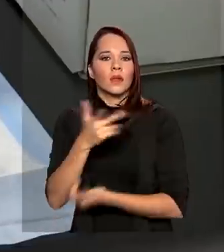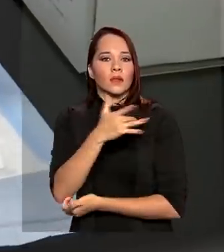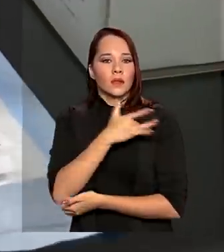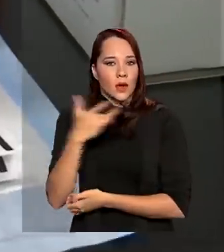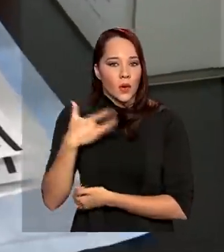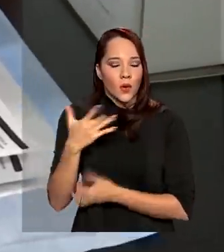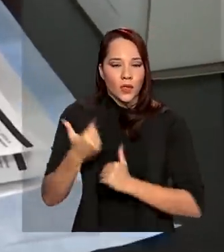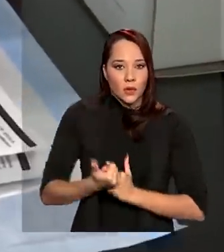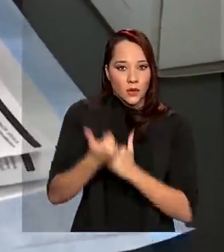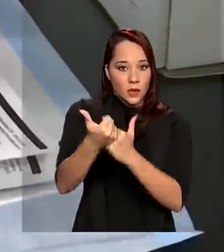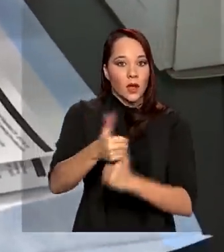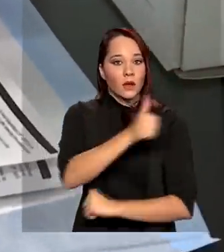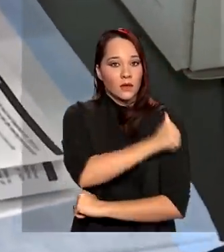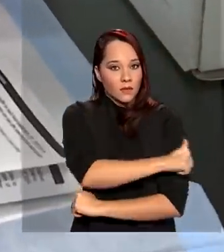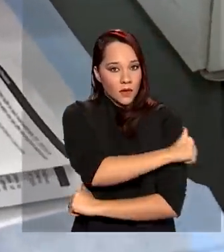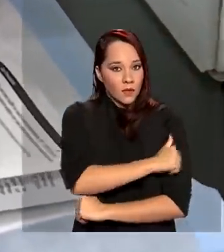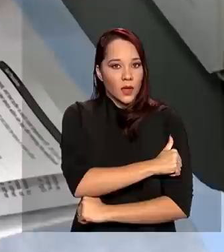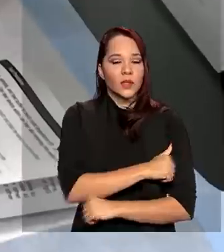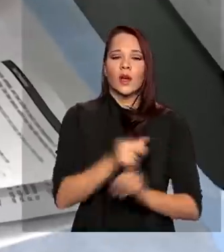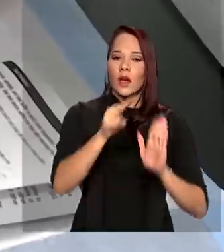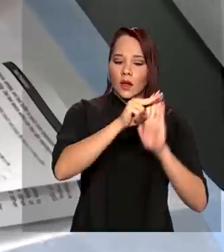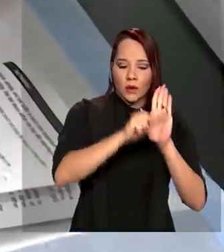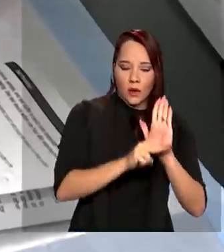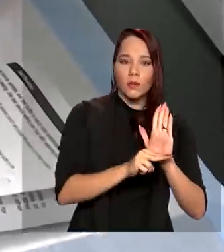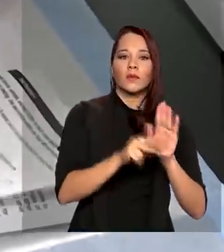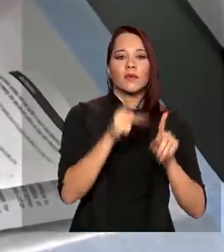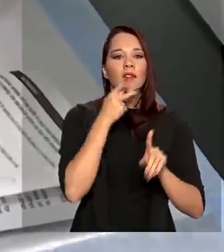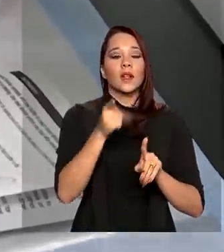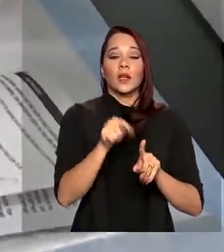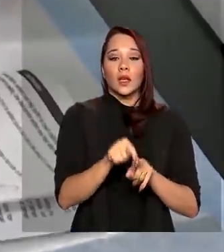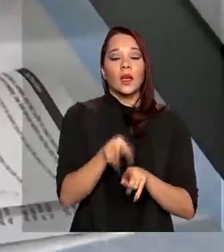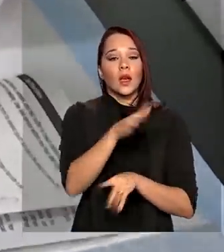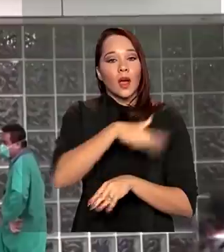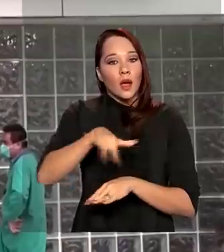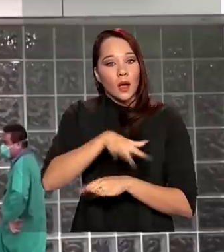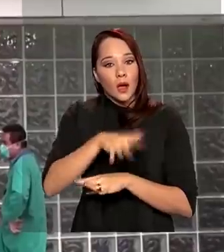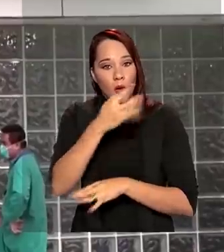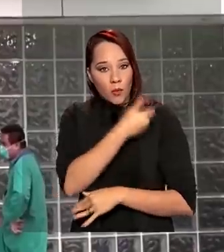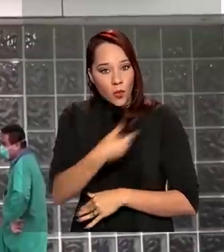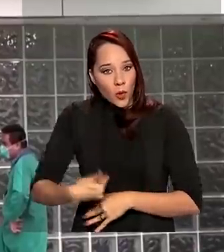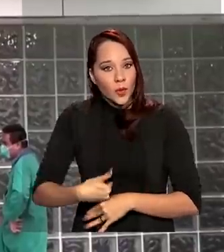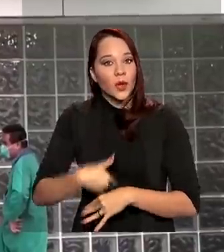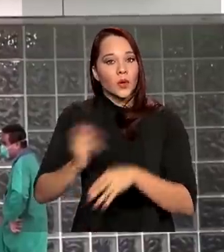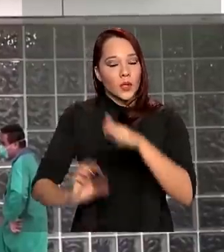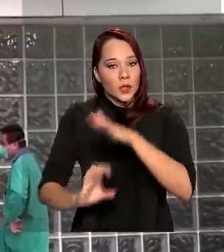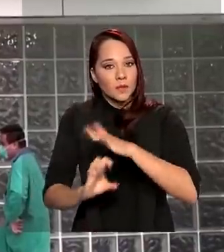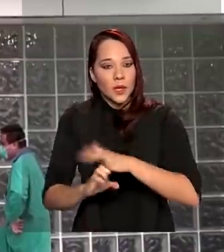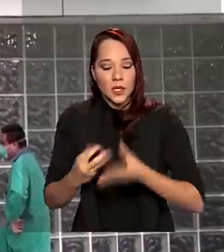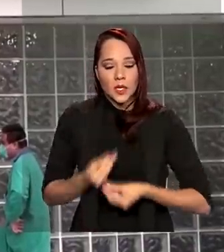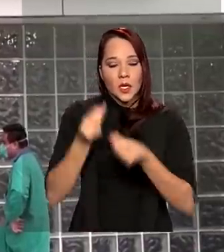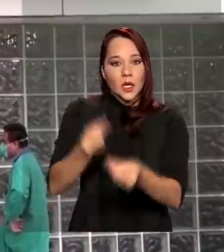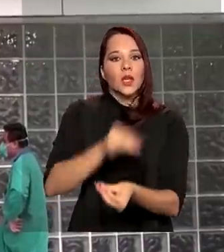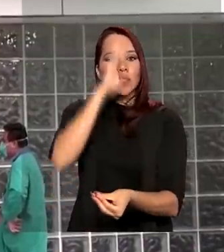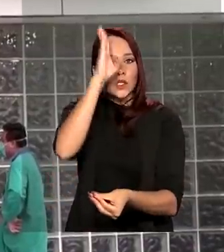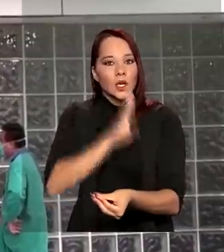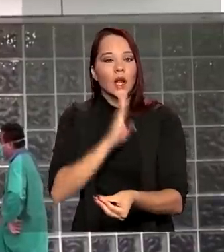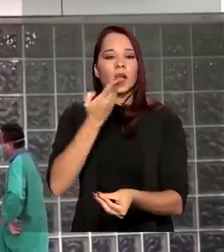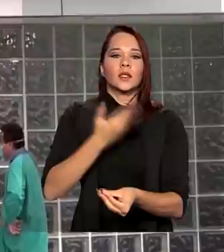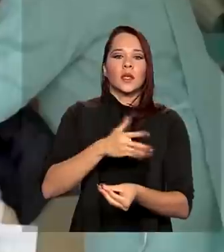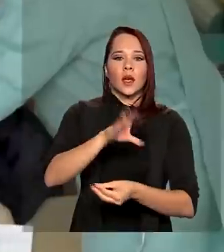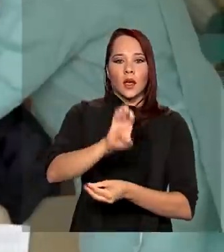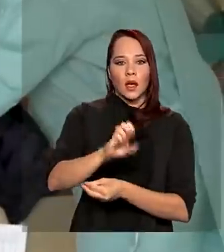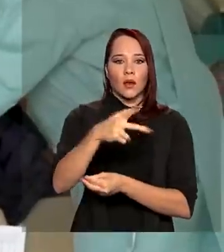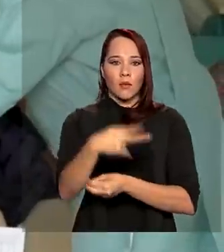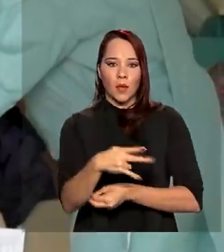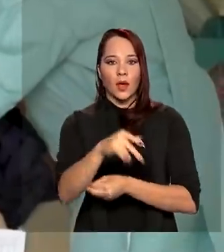auxiliares de enfermagem. A norma determina ainda que o poder público e os empregadores forneçam de graça equipamentos de